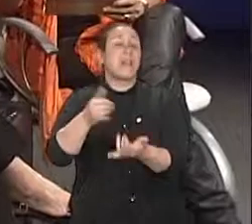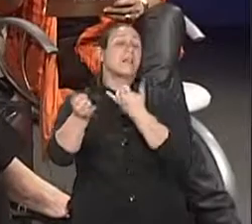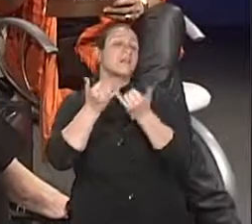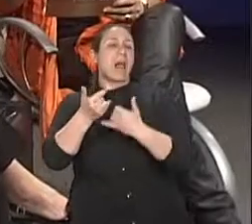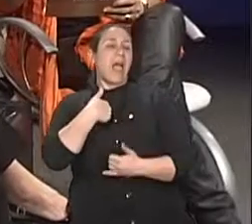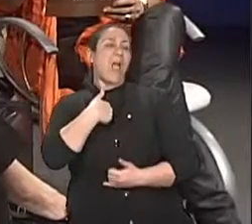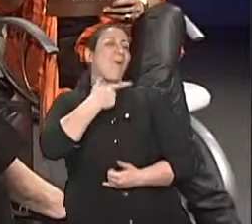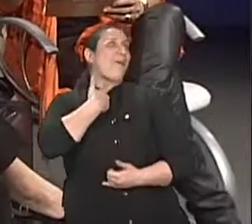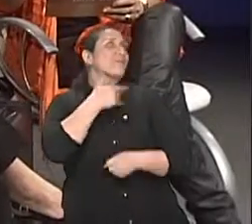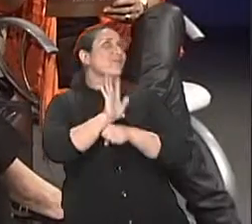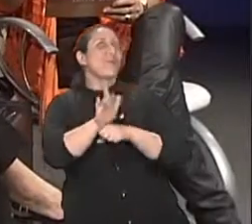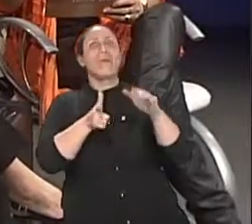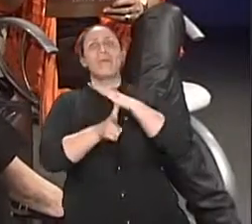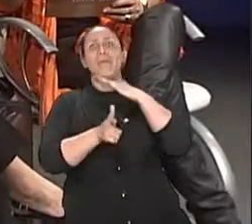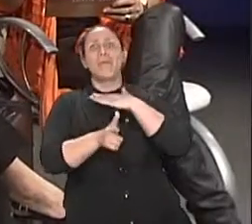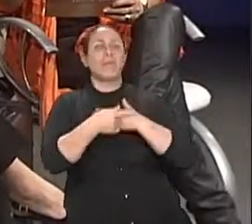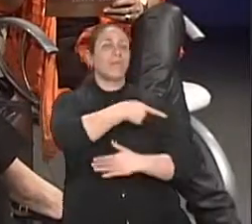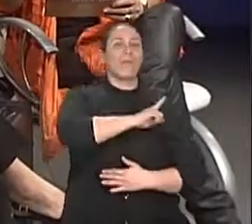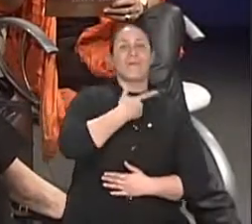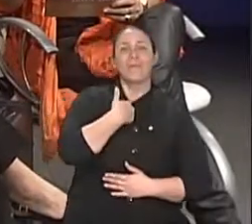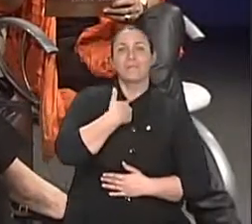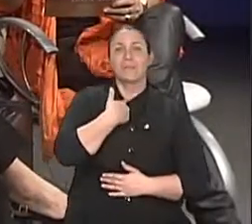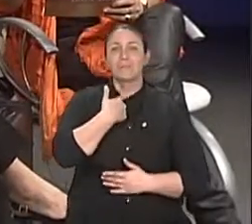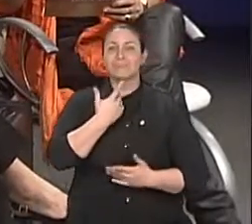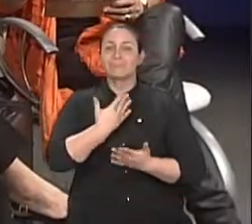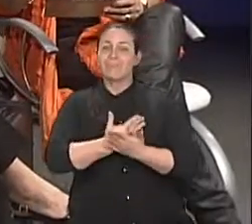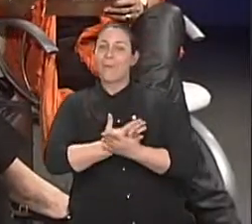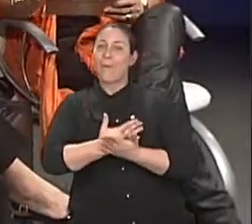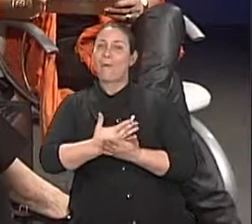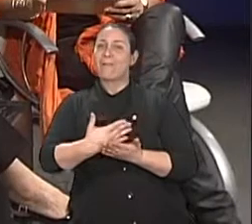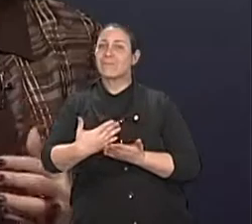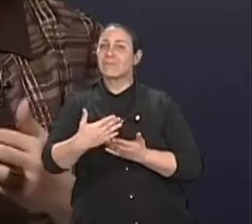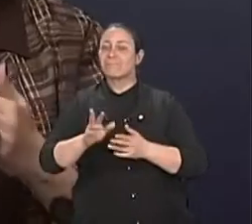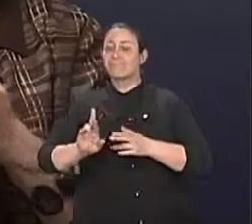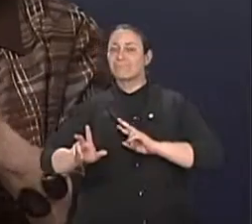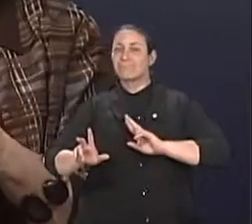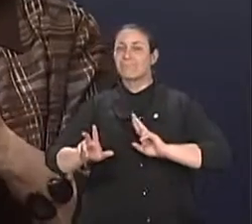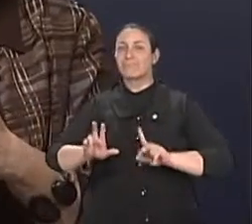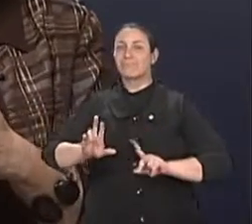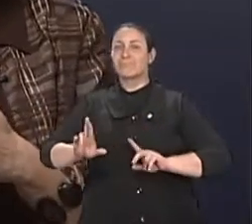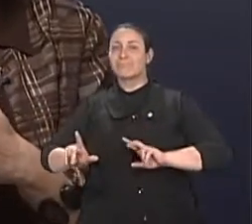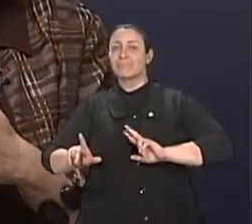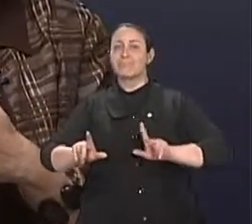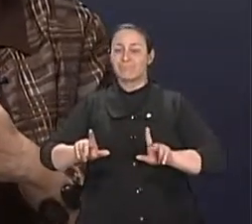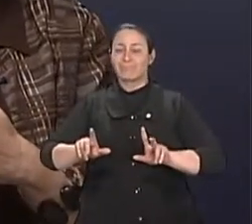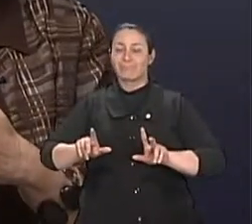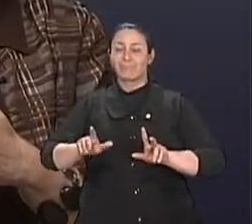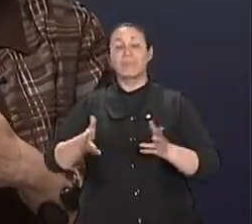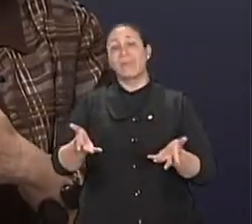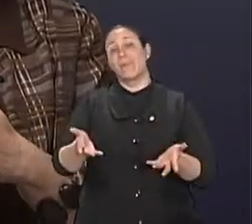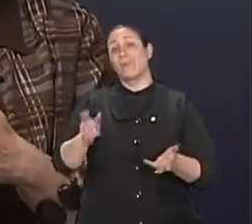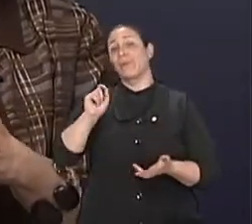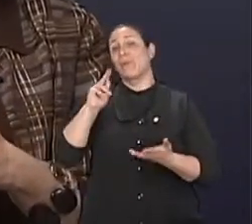começa cada um a querer ter o seu espaço. O seu espaço. Ah, ok. E como cada um foi procurar no